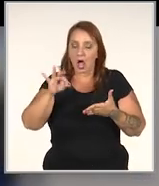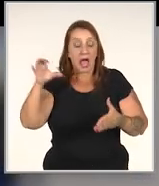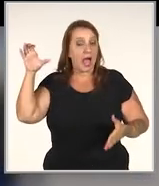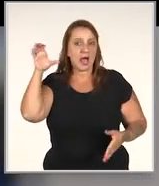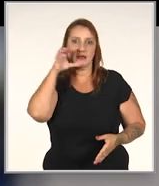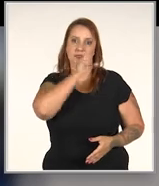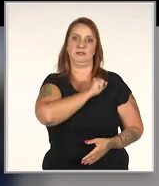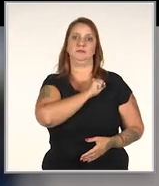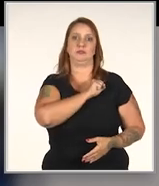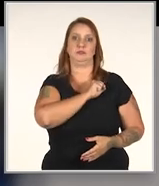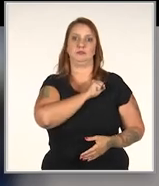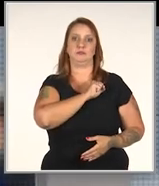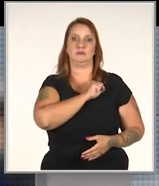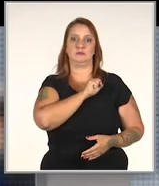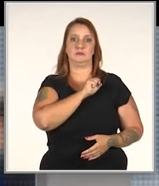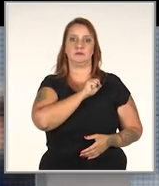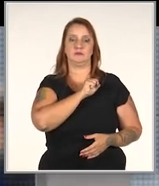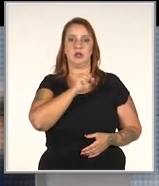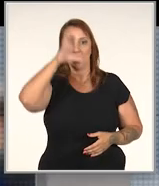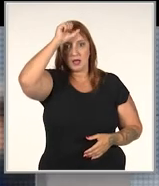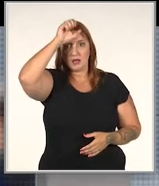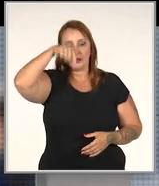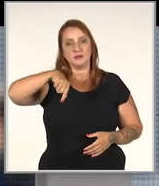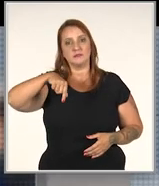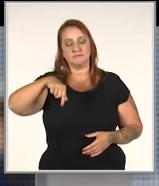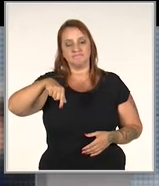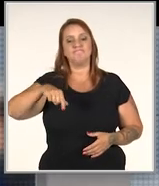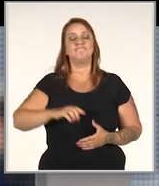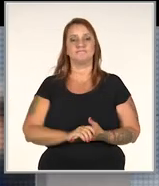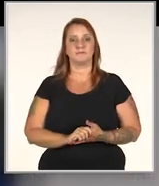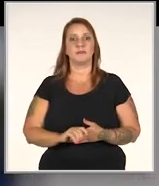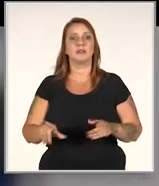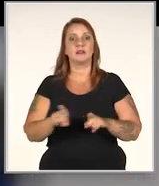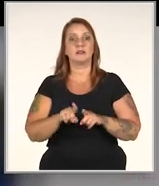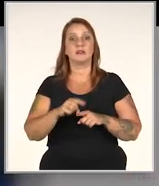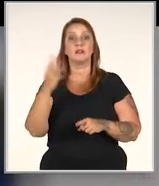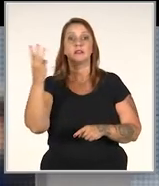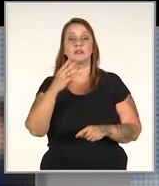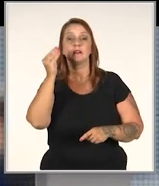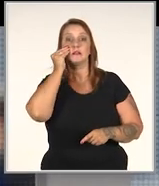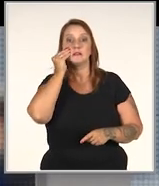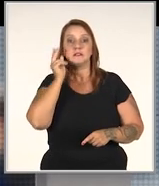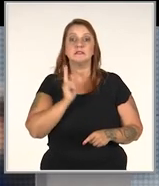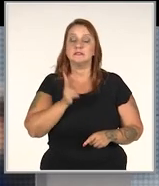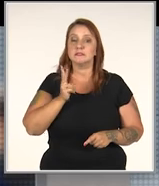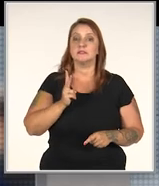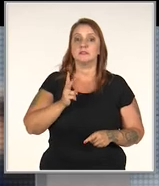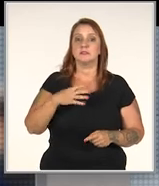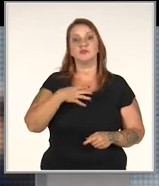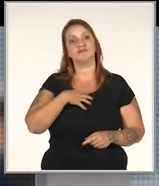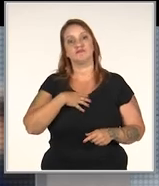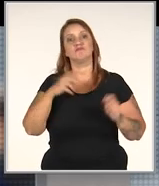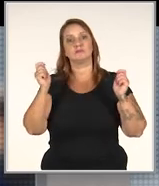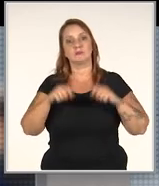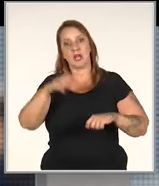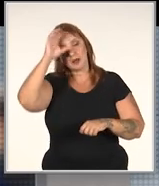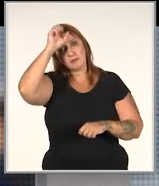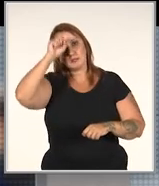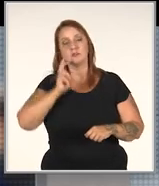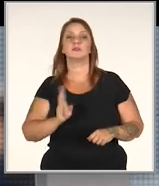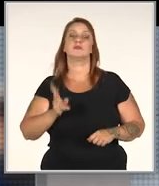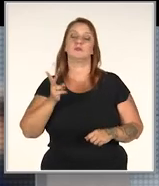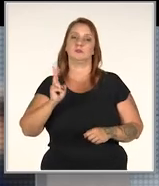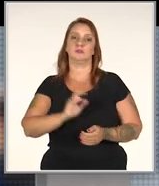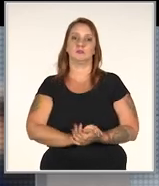Corrigir o mais rápido possível e aprender com essa lição. E o terceiro é tentar sempre, na medida do possível, tornar isso um